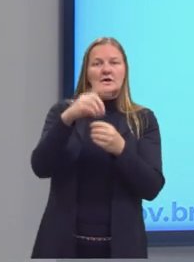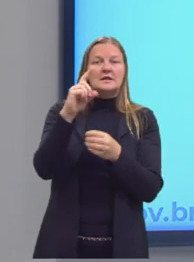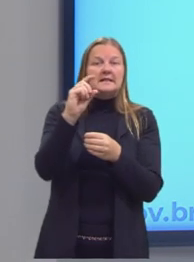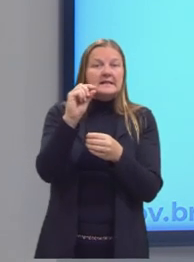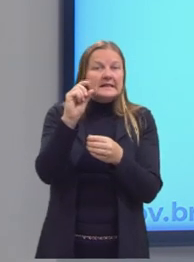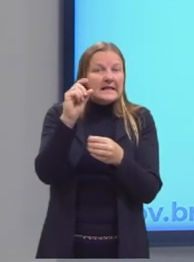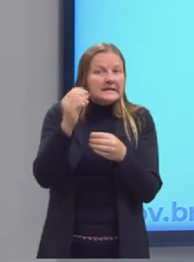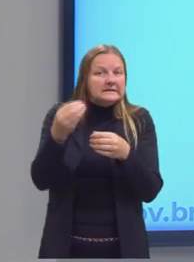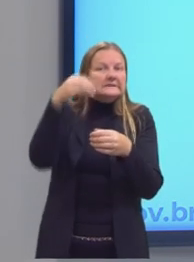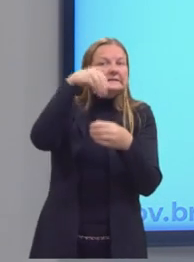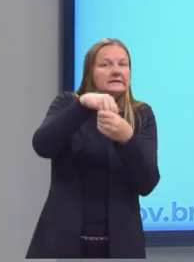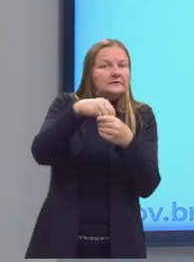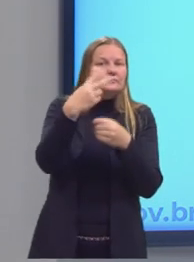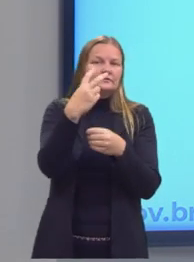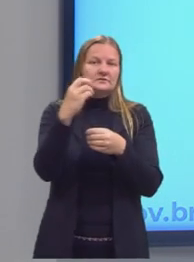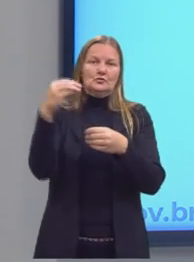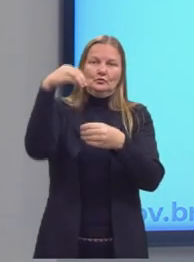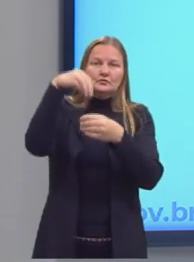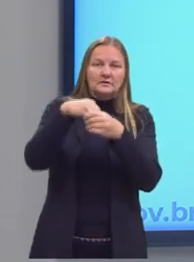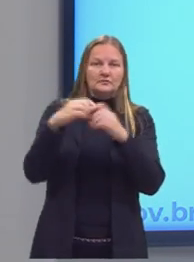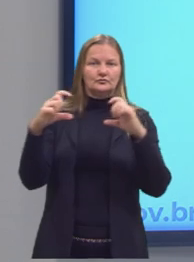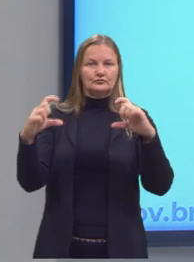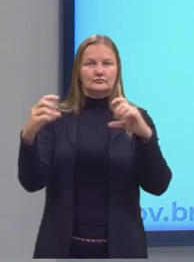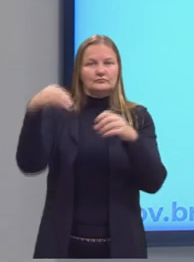está incluso no intervalo.